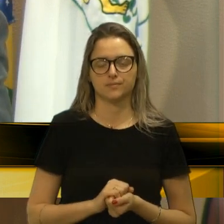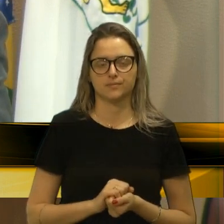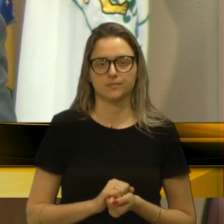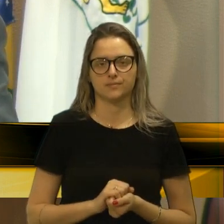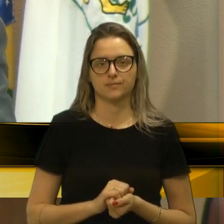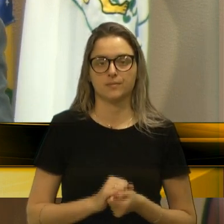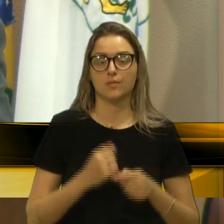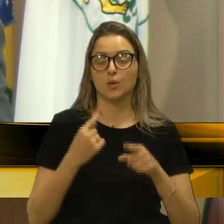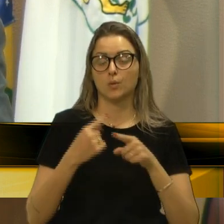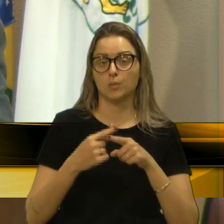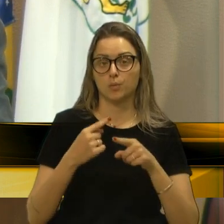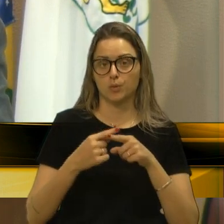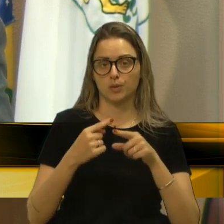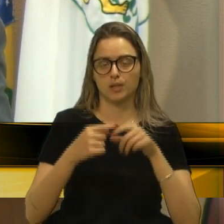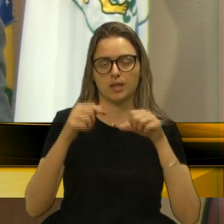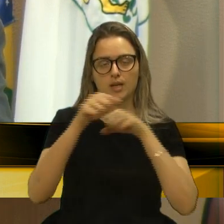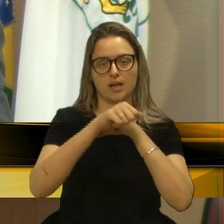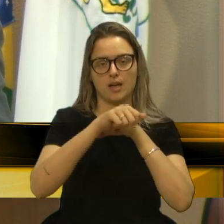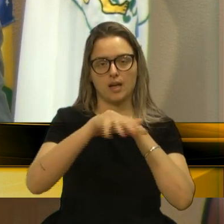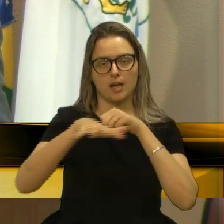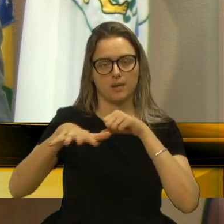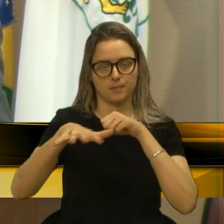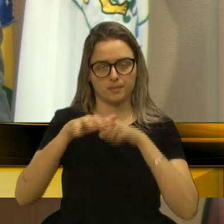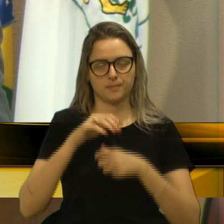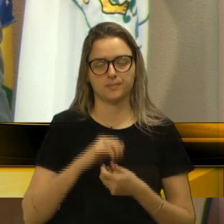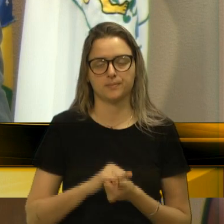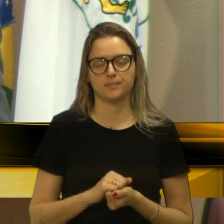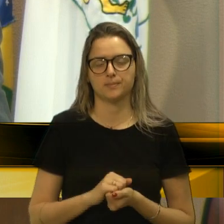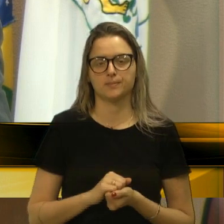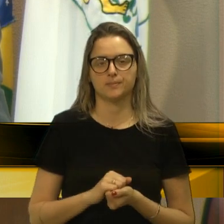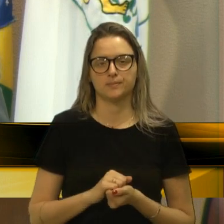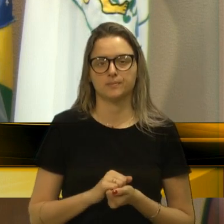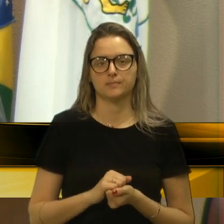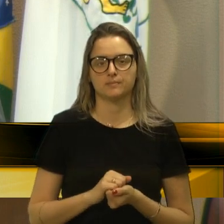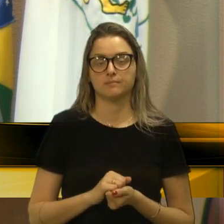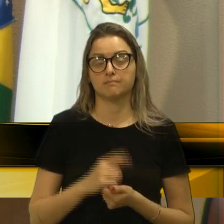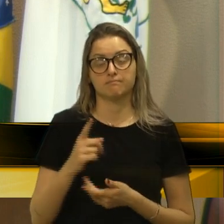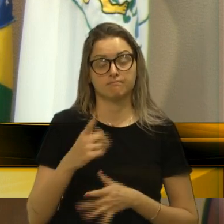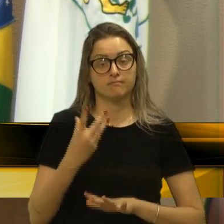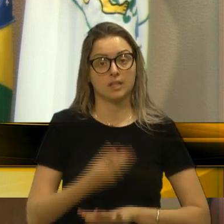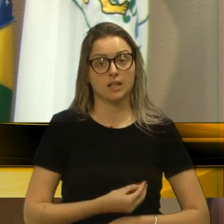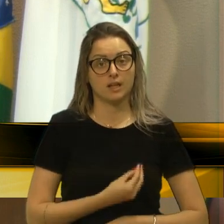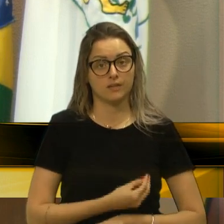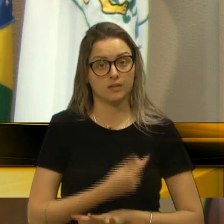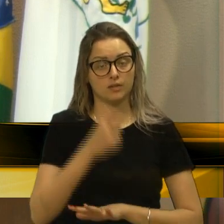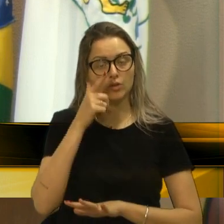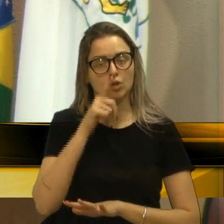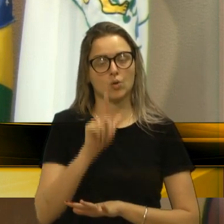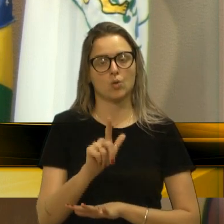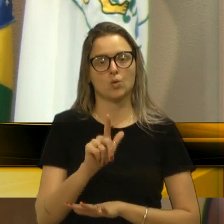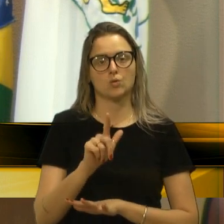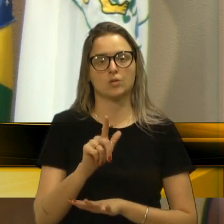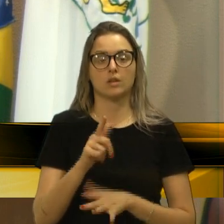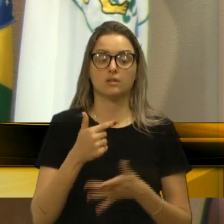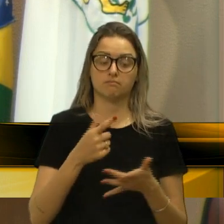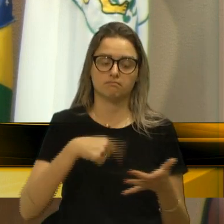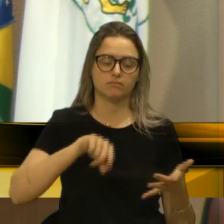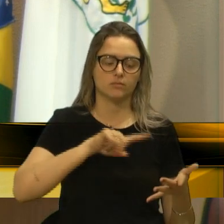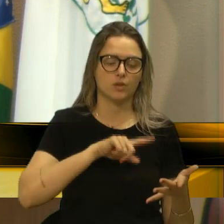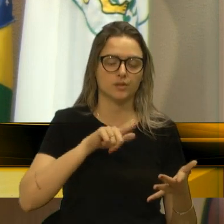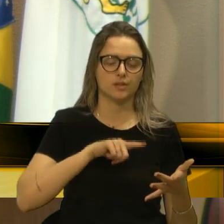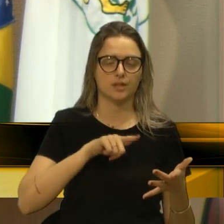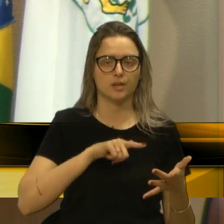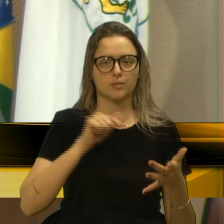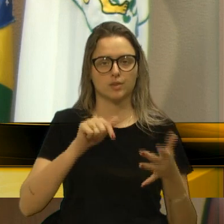Porque a imprensa, nobres pares, ela vive, ela sobrevive, né? E nós temos aqui no